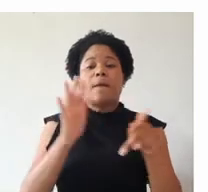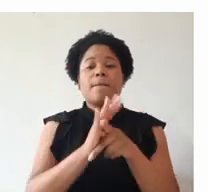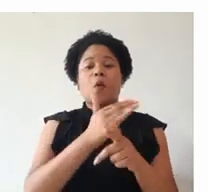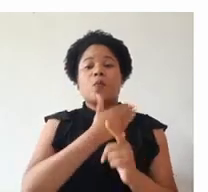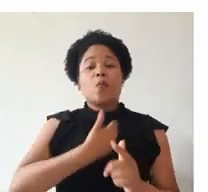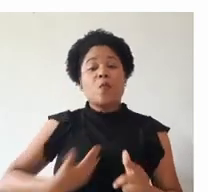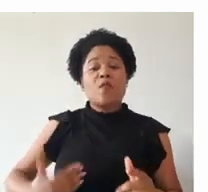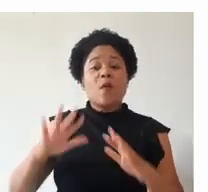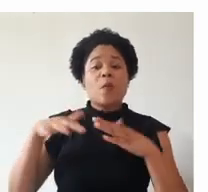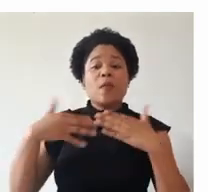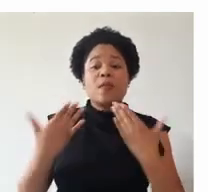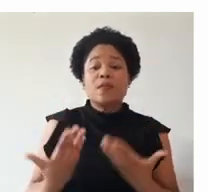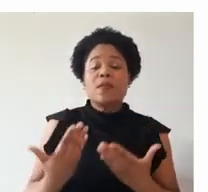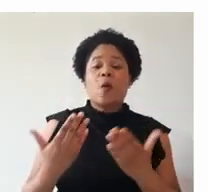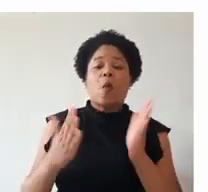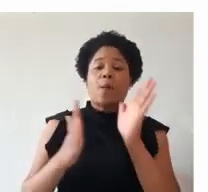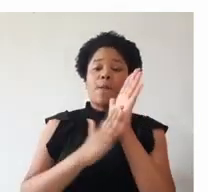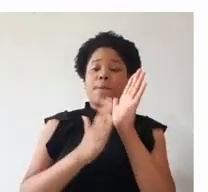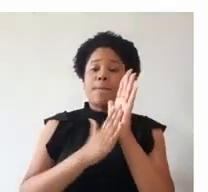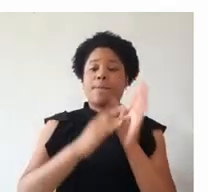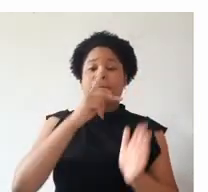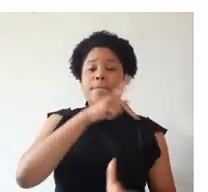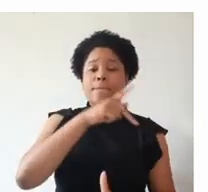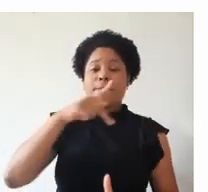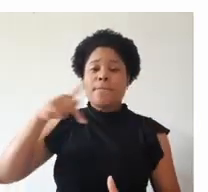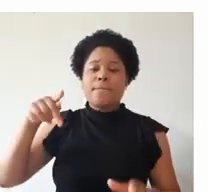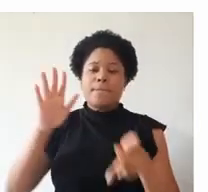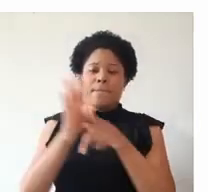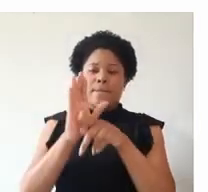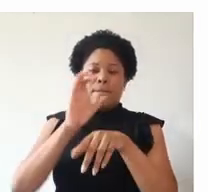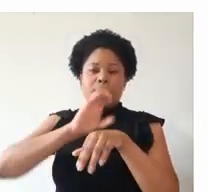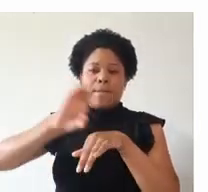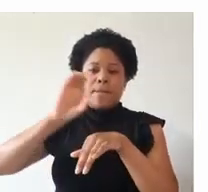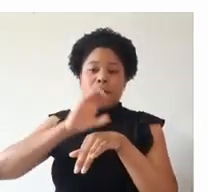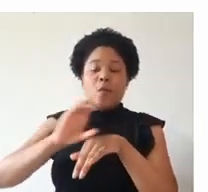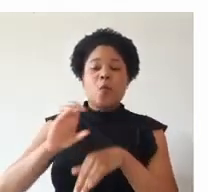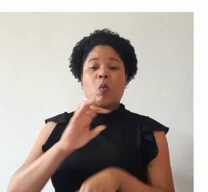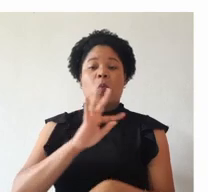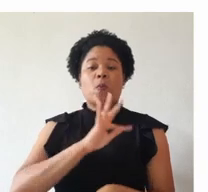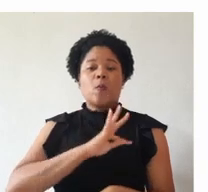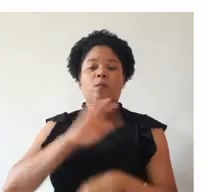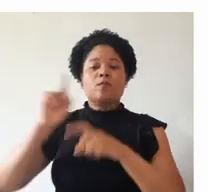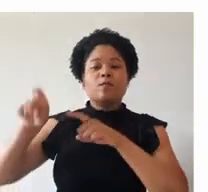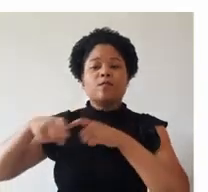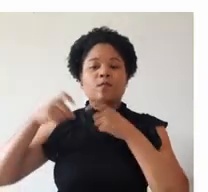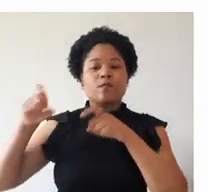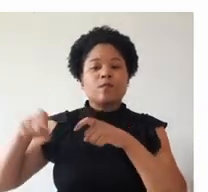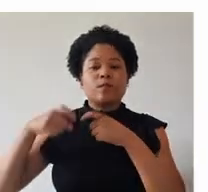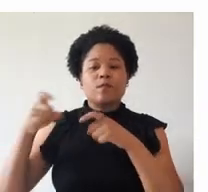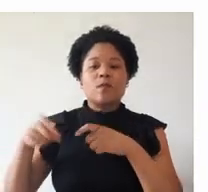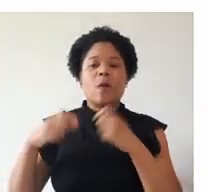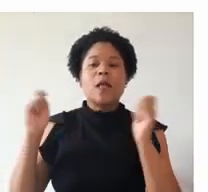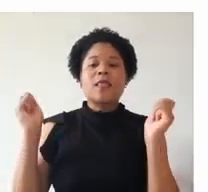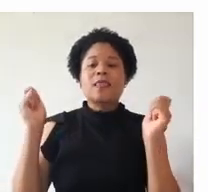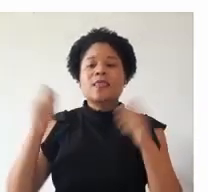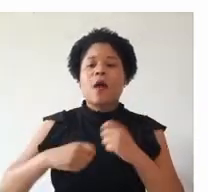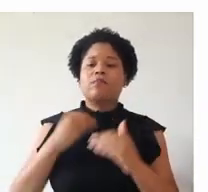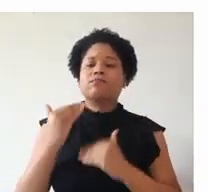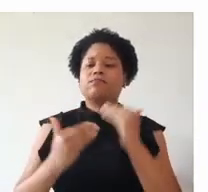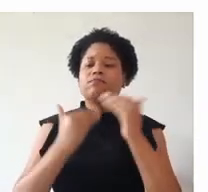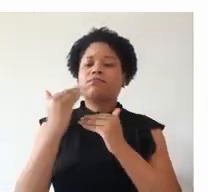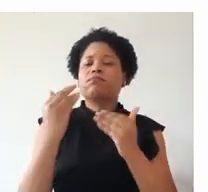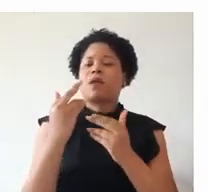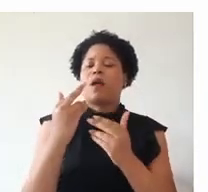Portanto, de acordo com a proposta pedagógica deste curso, o técnico em agropecuária poderá